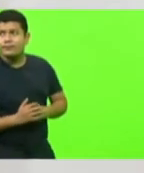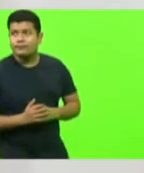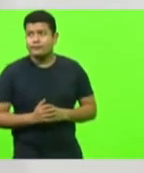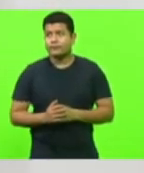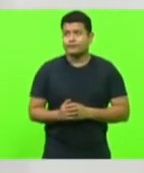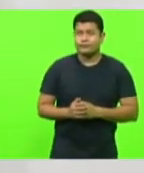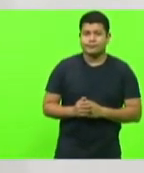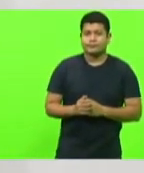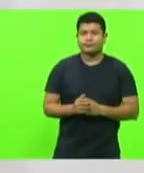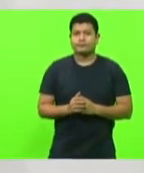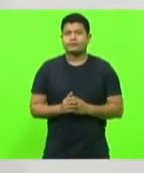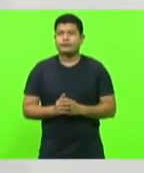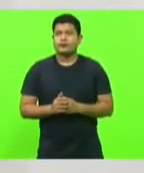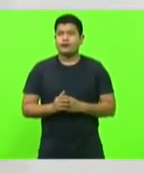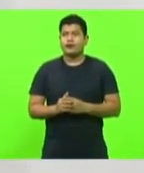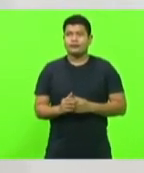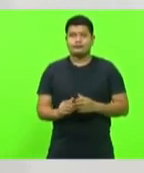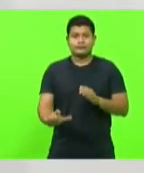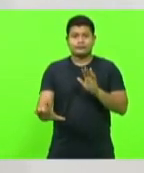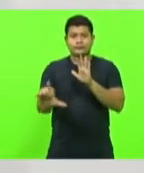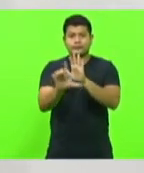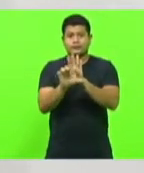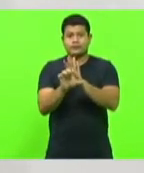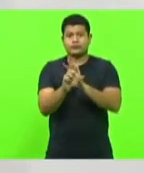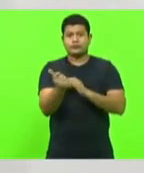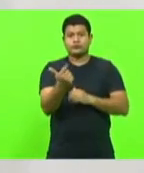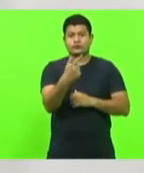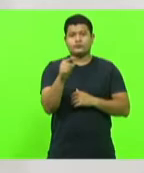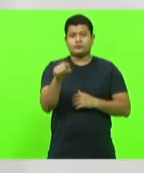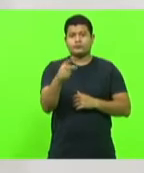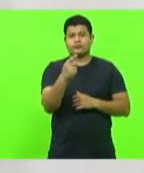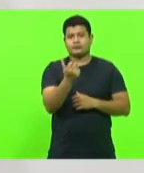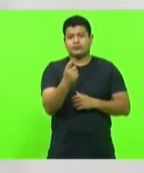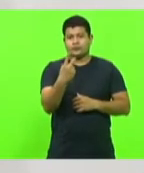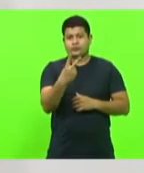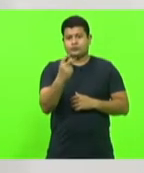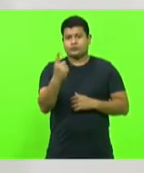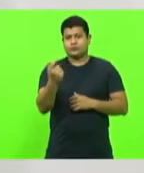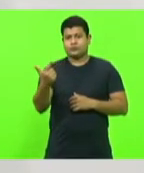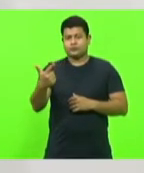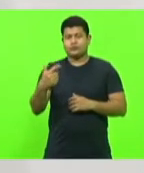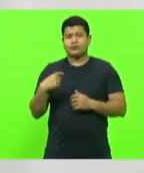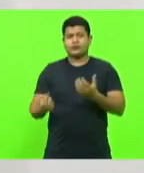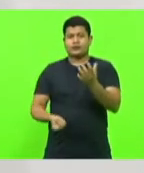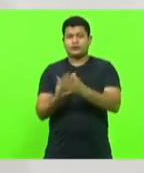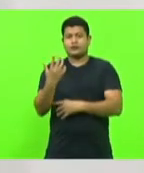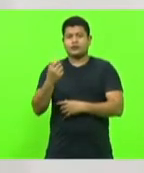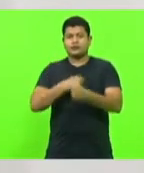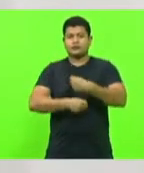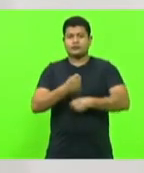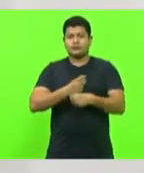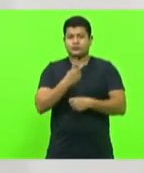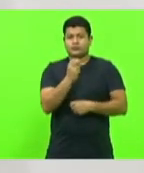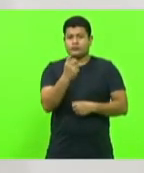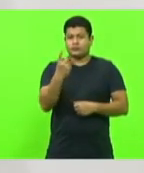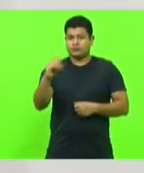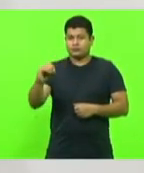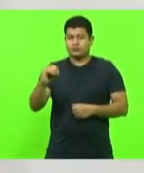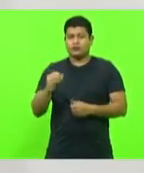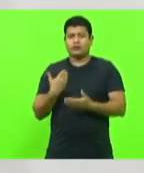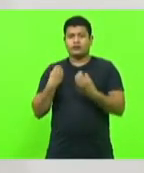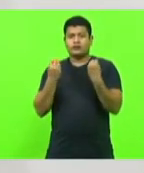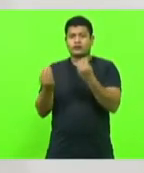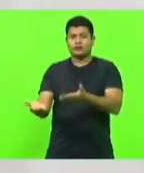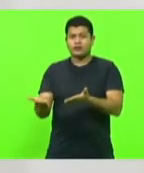.212, foi criada em 2010 e oferece descontos na Tarifa de Energia Residencial